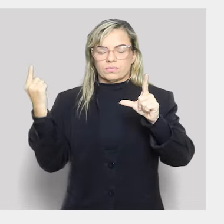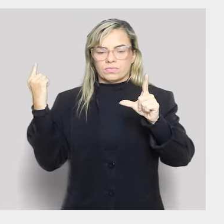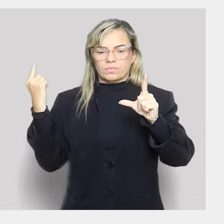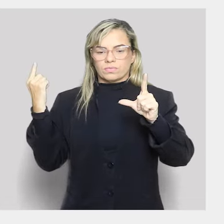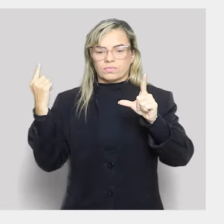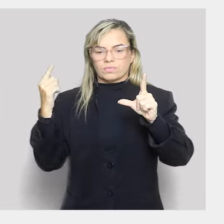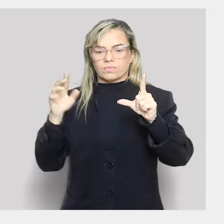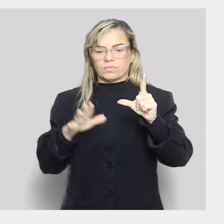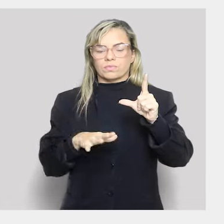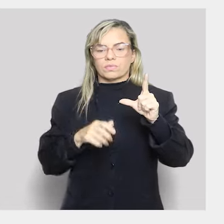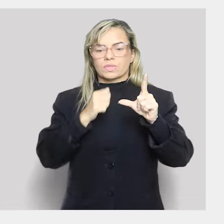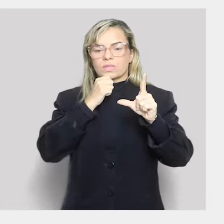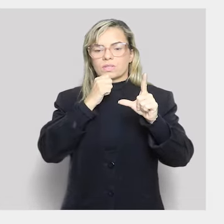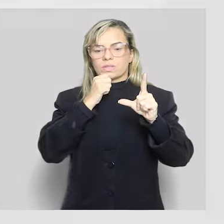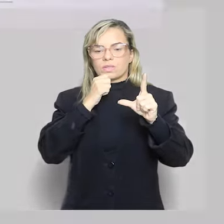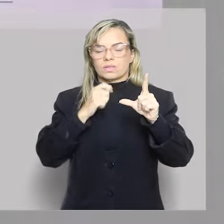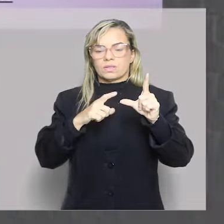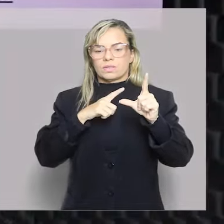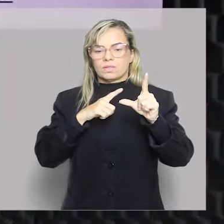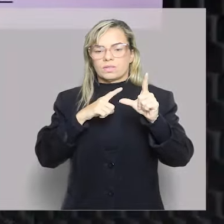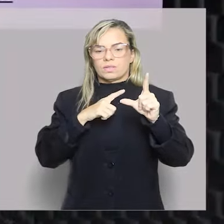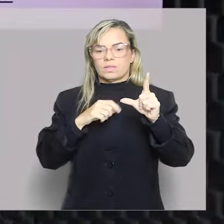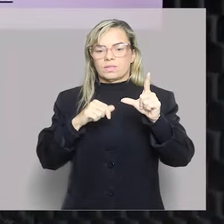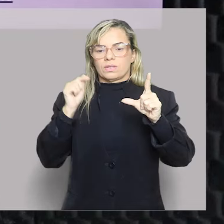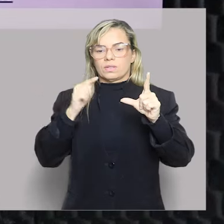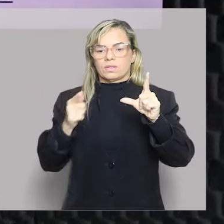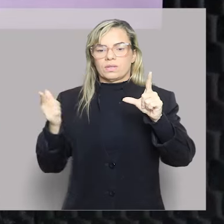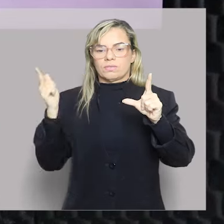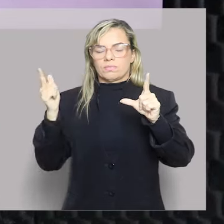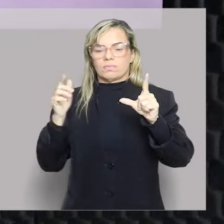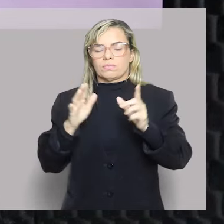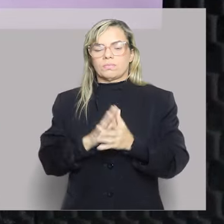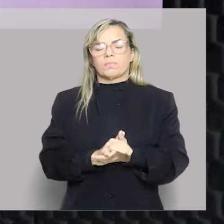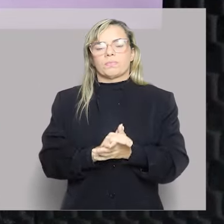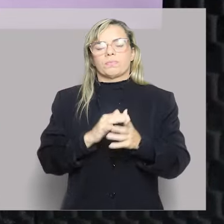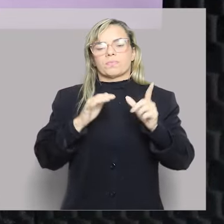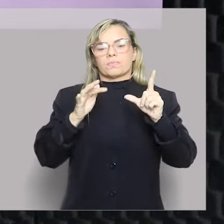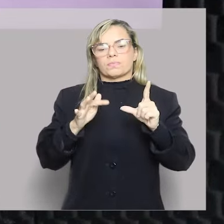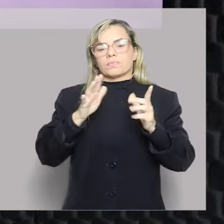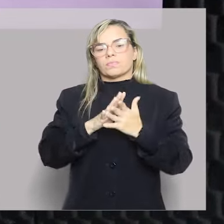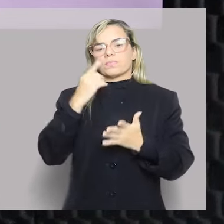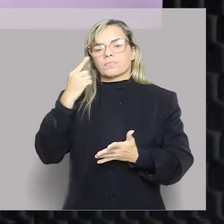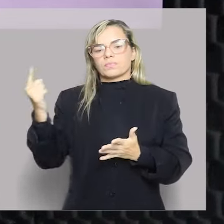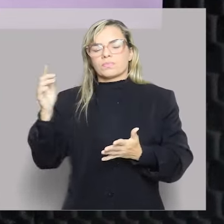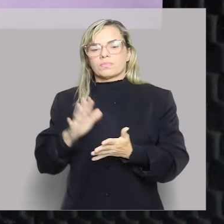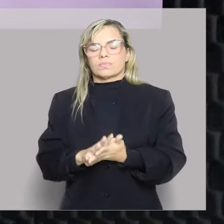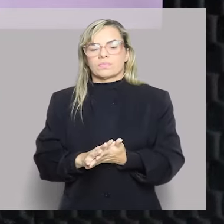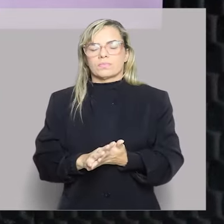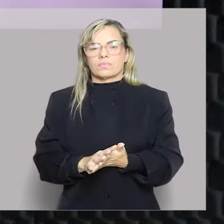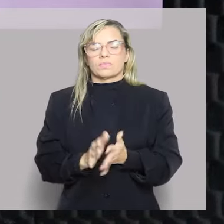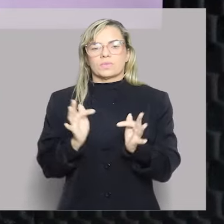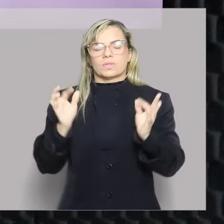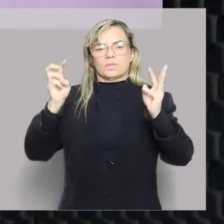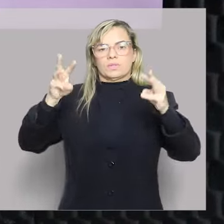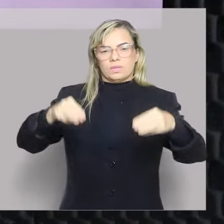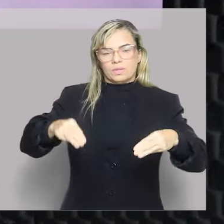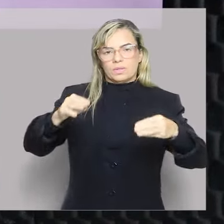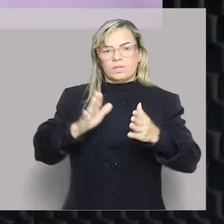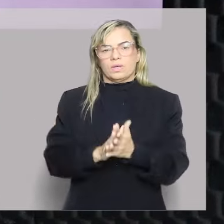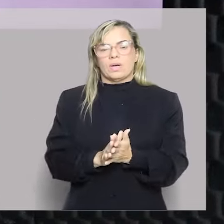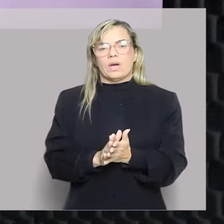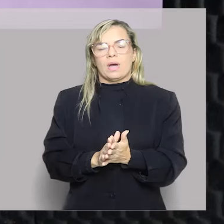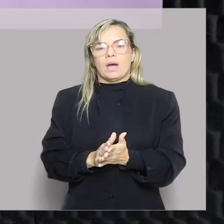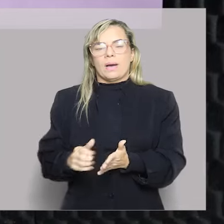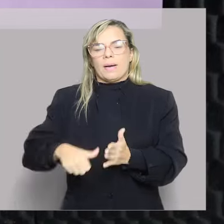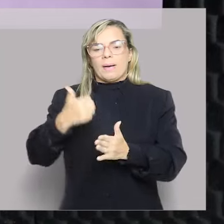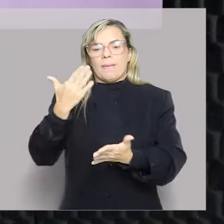e ainda pessoas jurídicas. Certo? Beleza? Então a gente encerra nosso primeiro bloco por aqui.